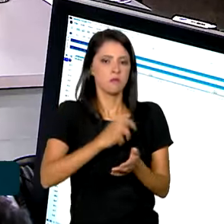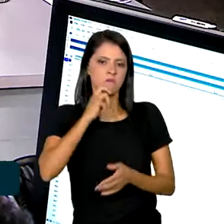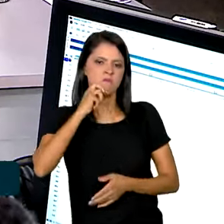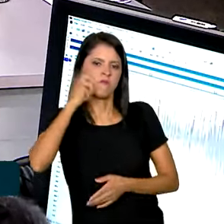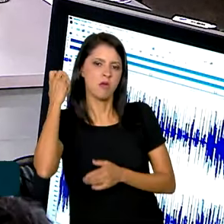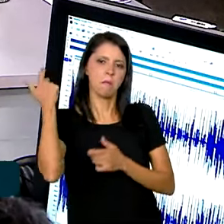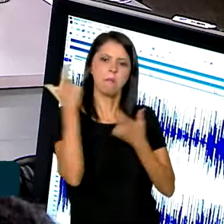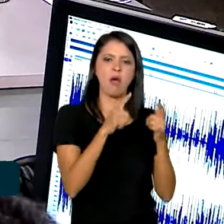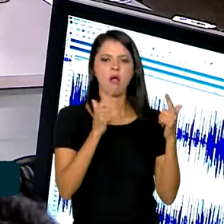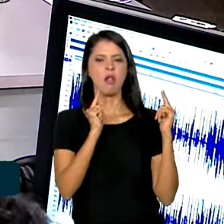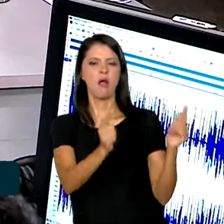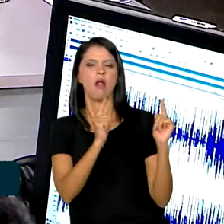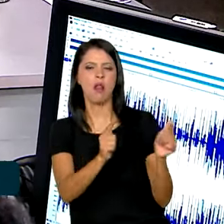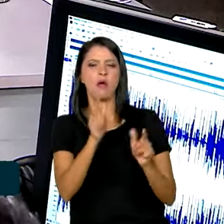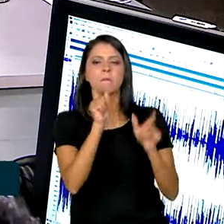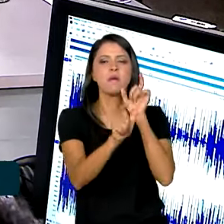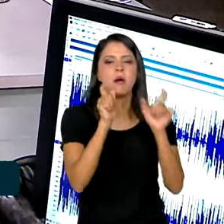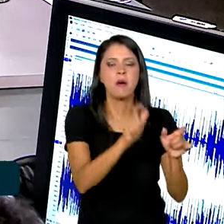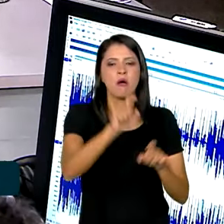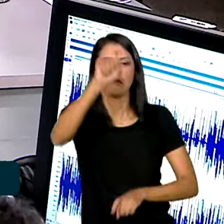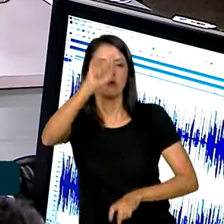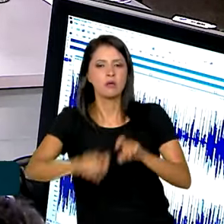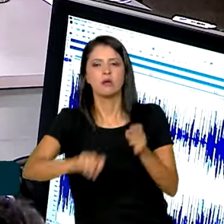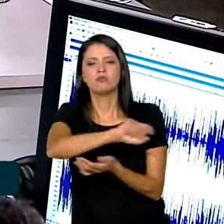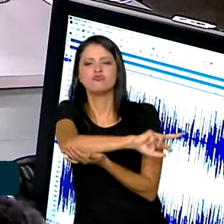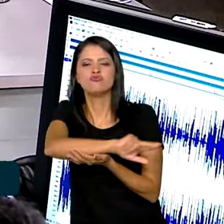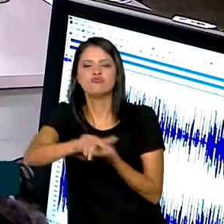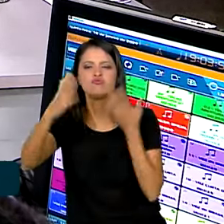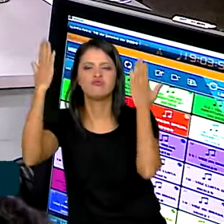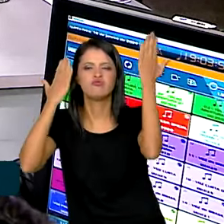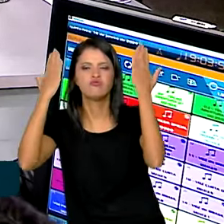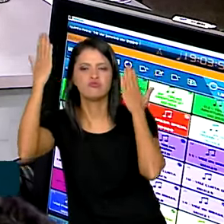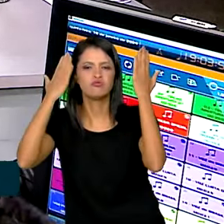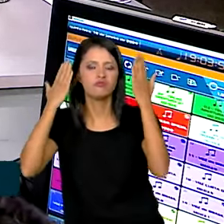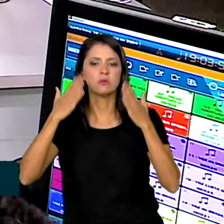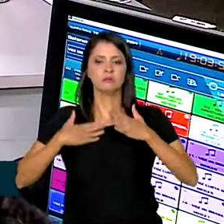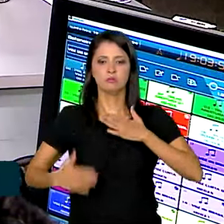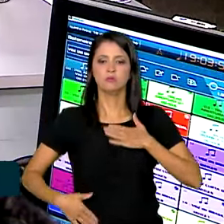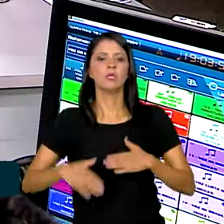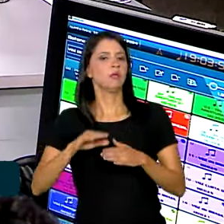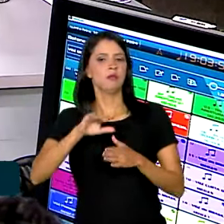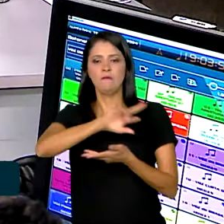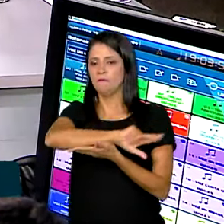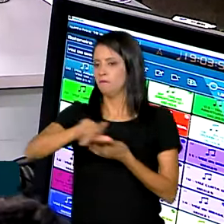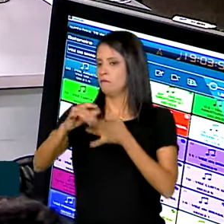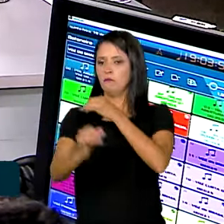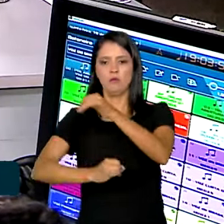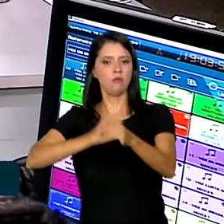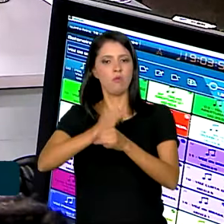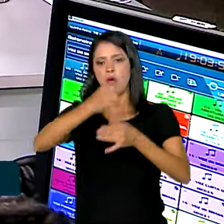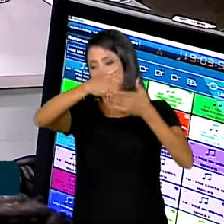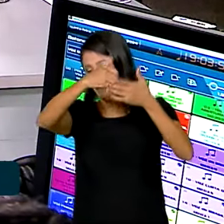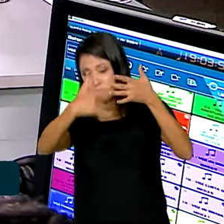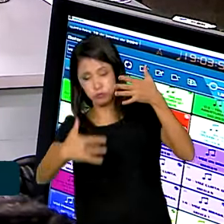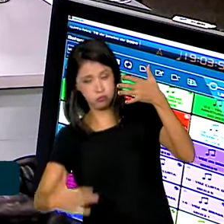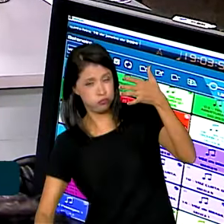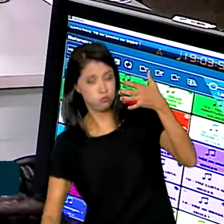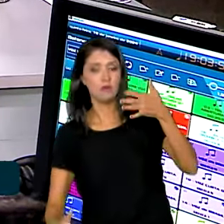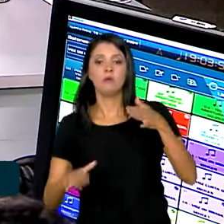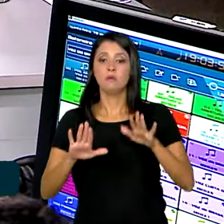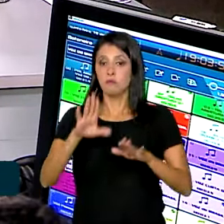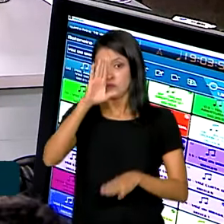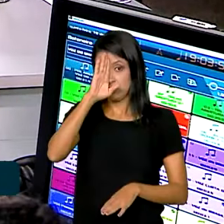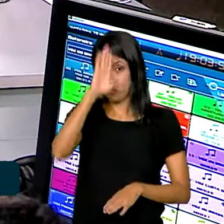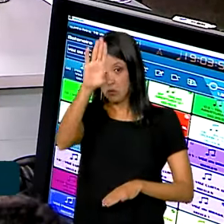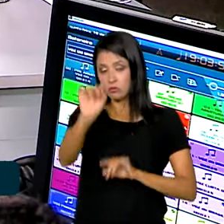discriminação, ações verbais, morais, sexuais, sociais, psicológicas, físicas, materiais ou virtuais. É enorme esse repertório. Mas, principalmente,